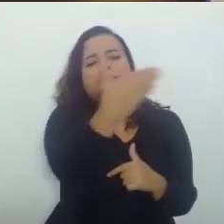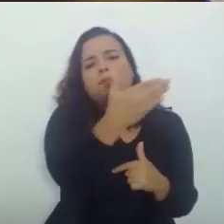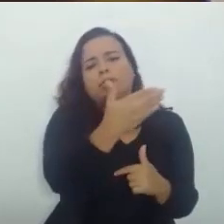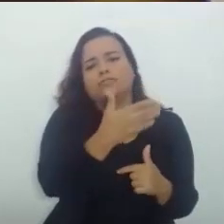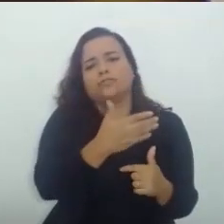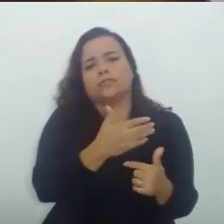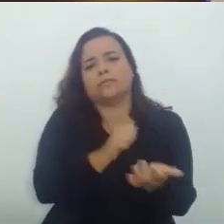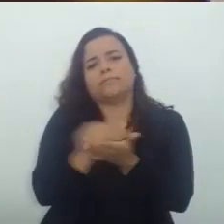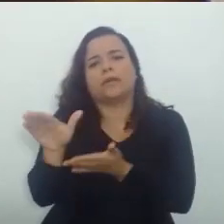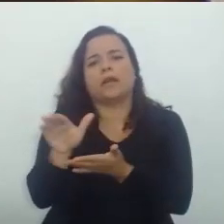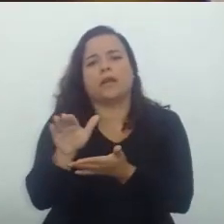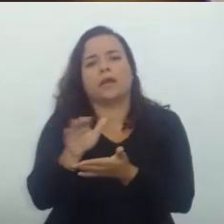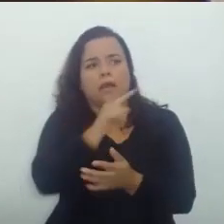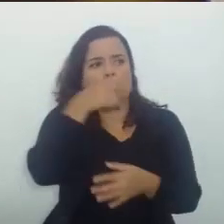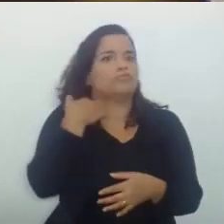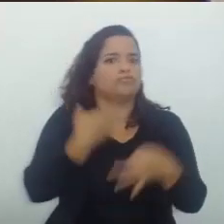voltar